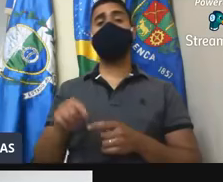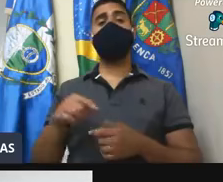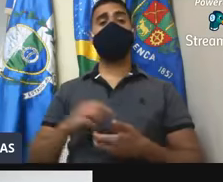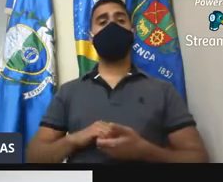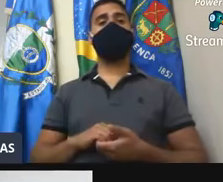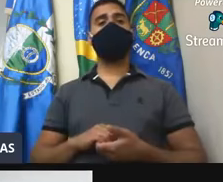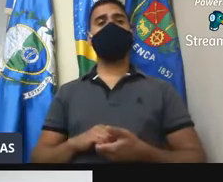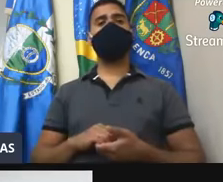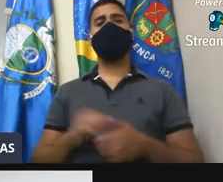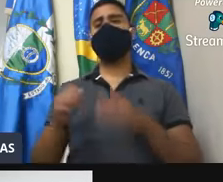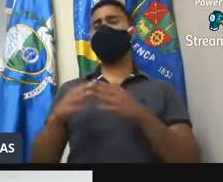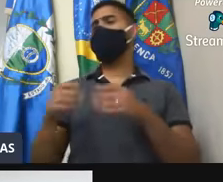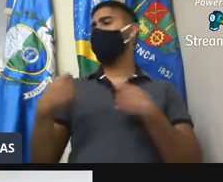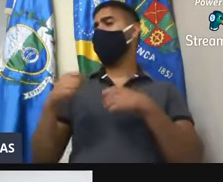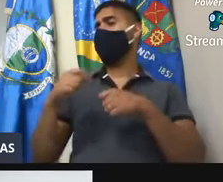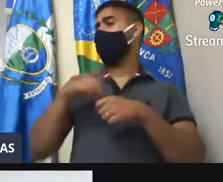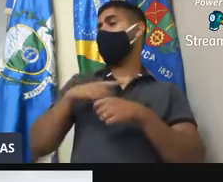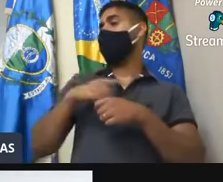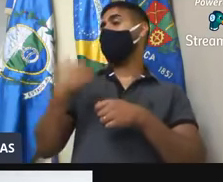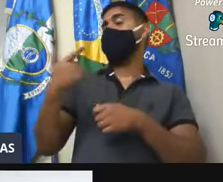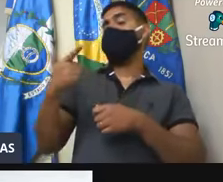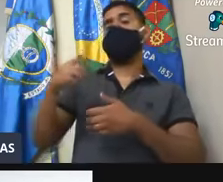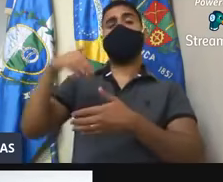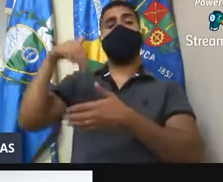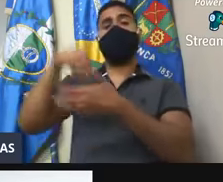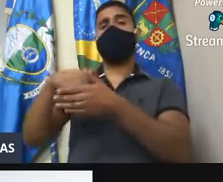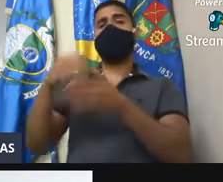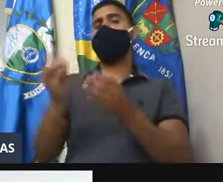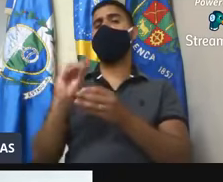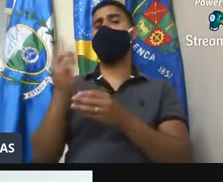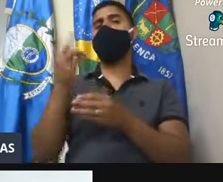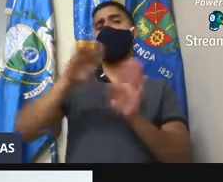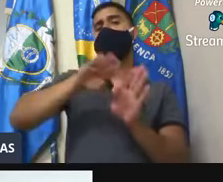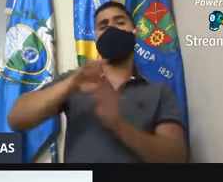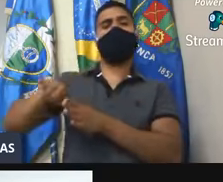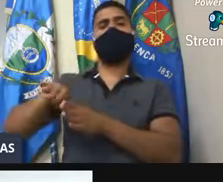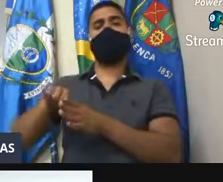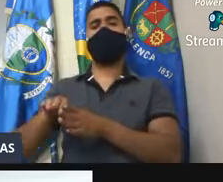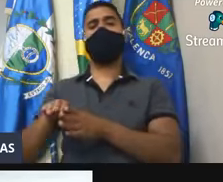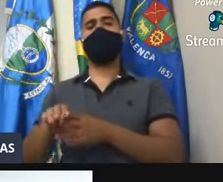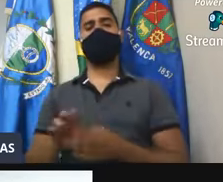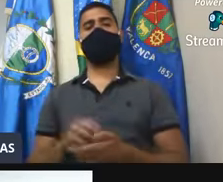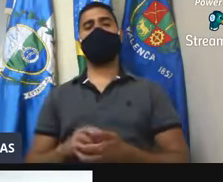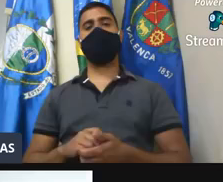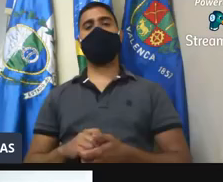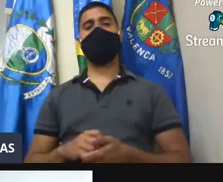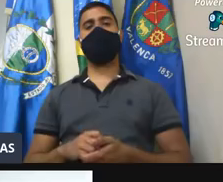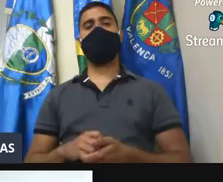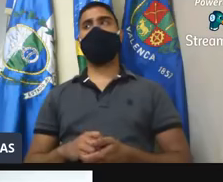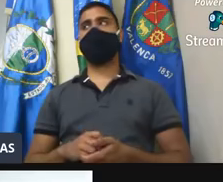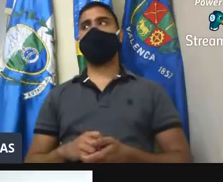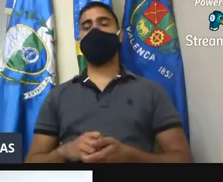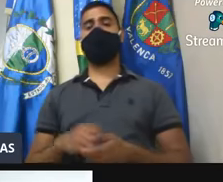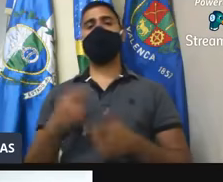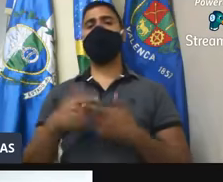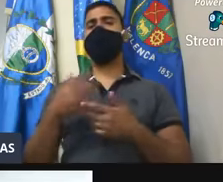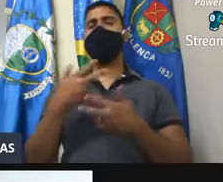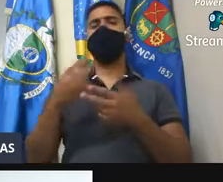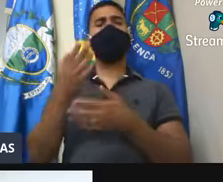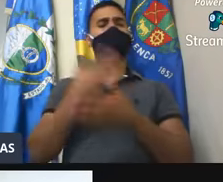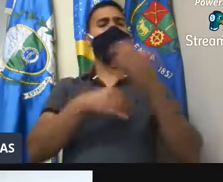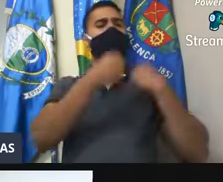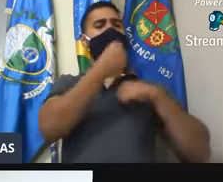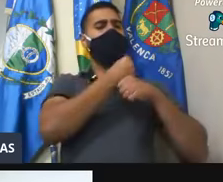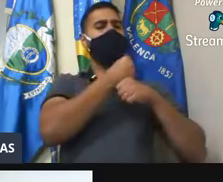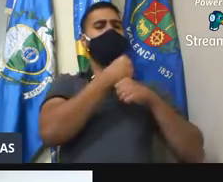acho que o requerimento não precisa nem ser votado, nem rejeitado. Porque acho que, né, Mirra? Deve ter passado... Pode